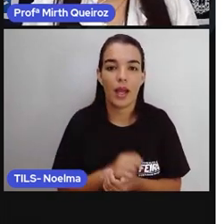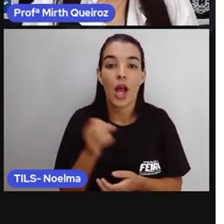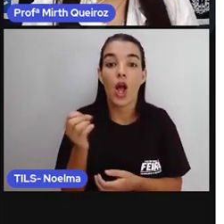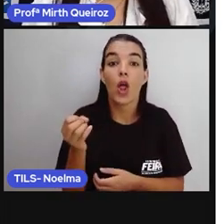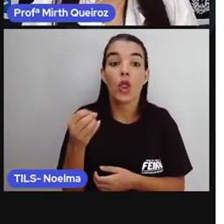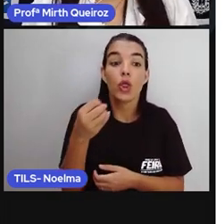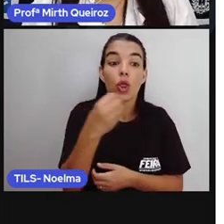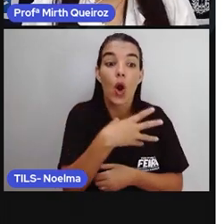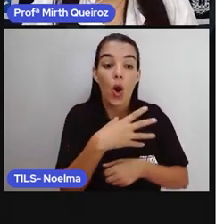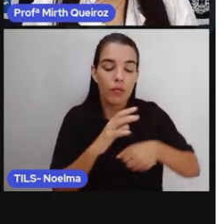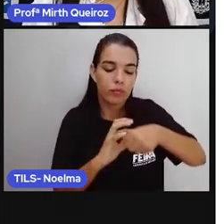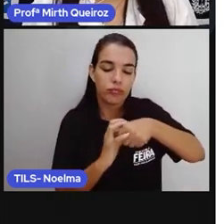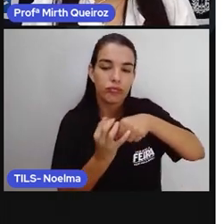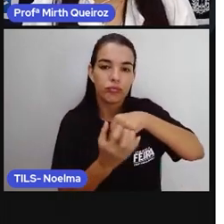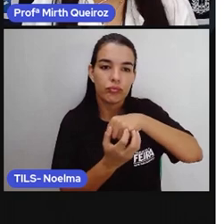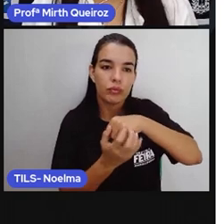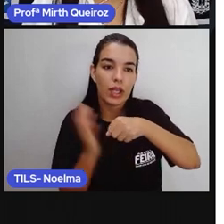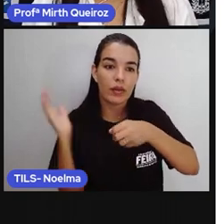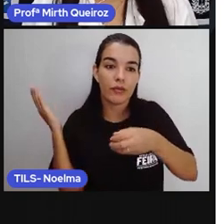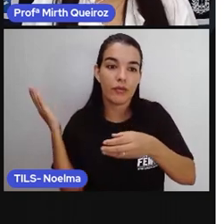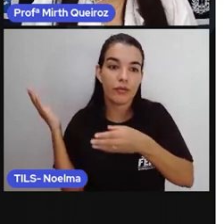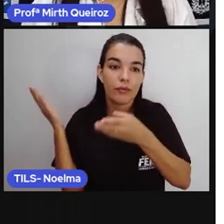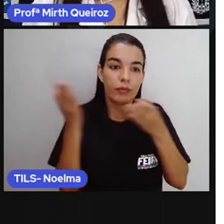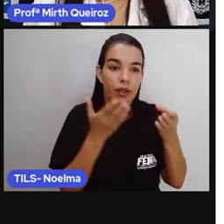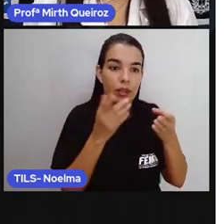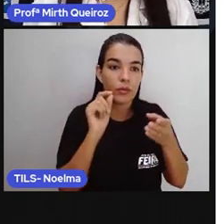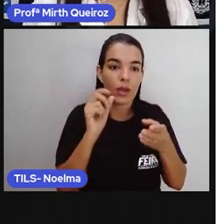coronavírus veio de morcegos e cobras.